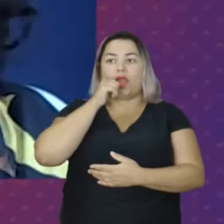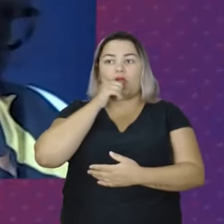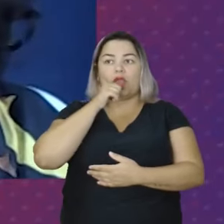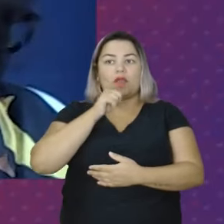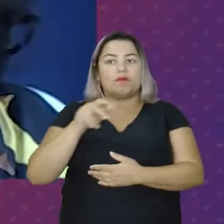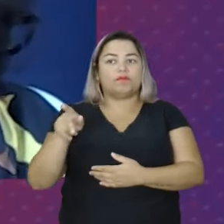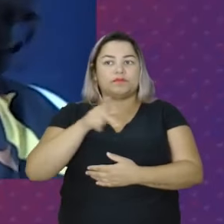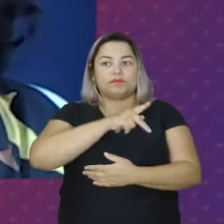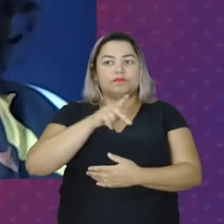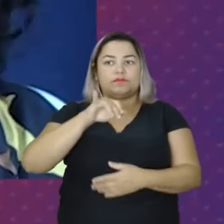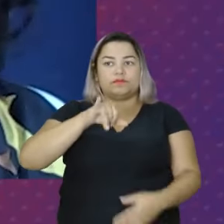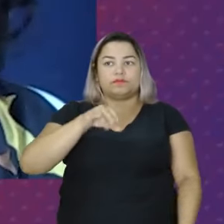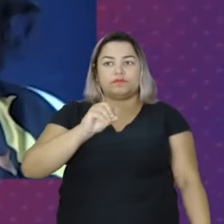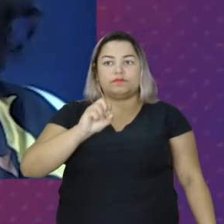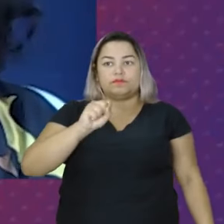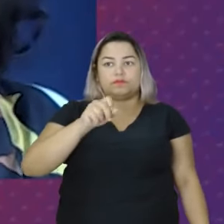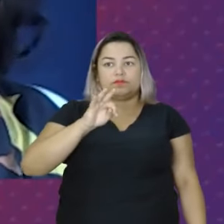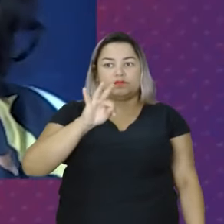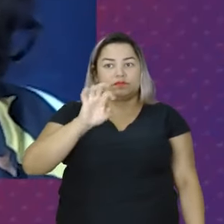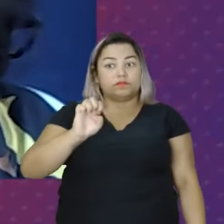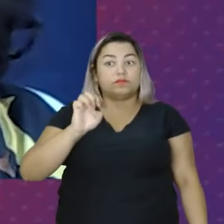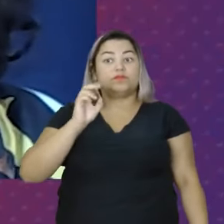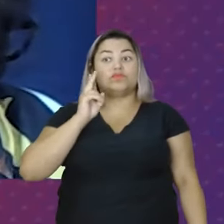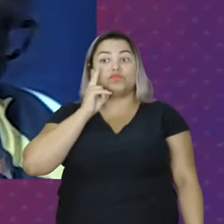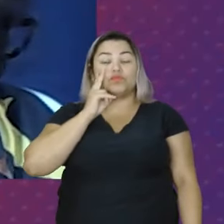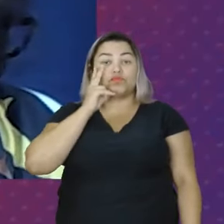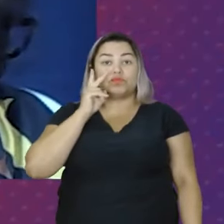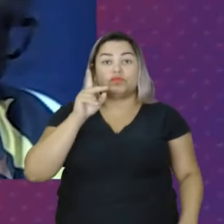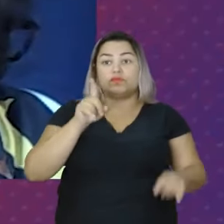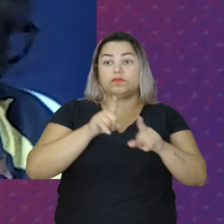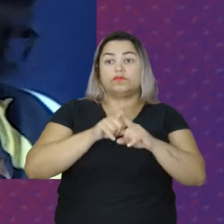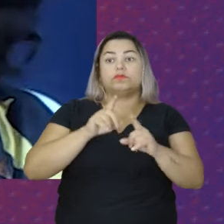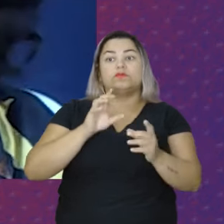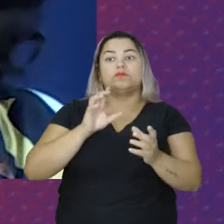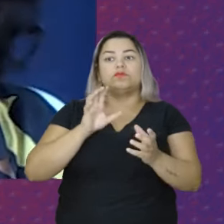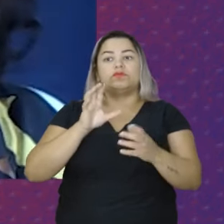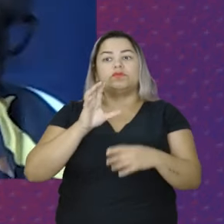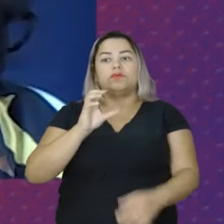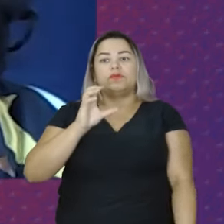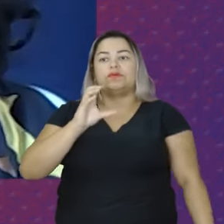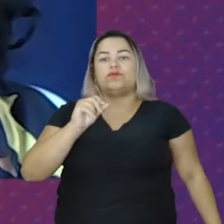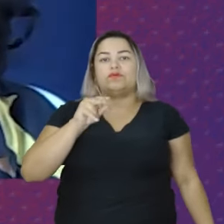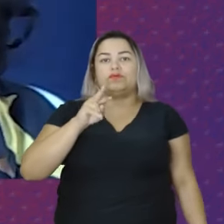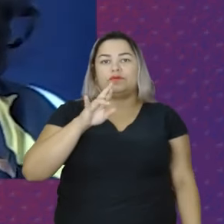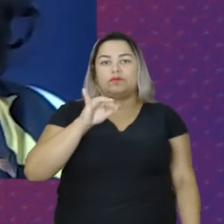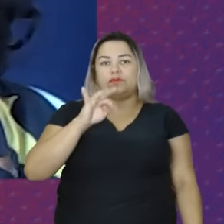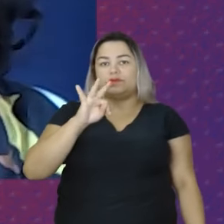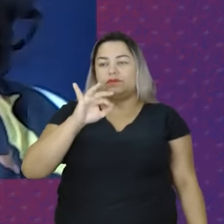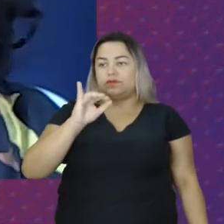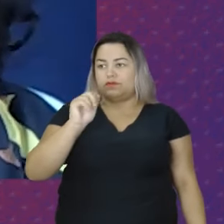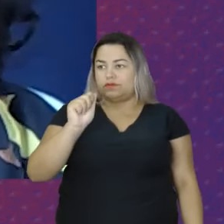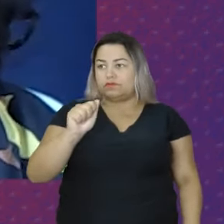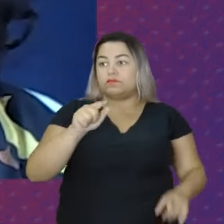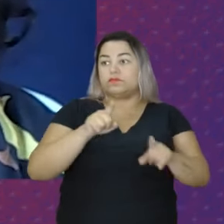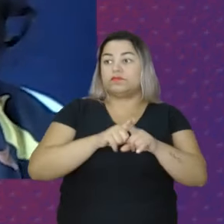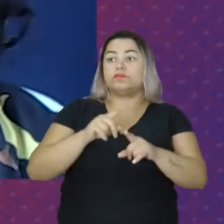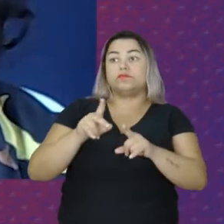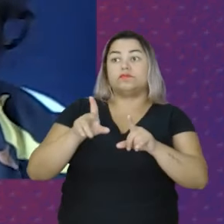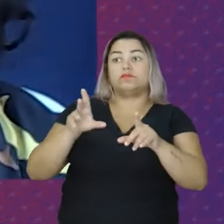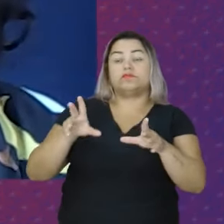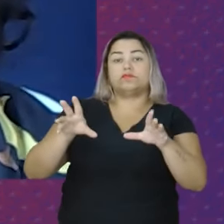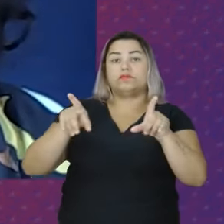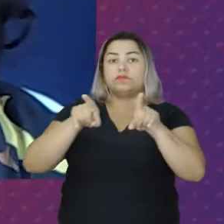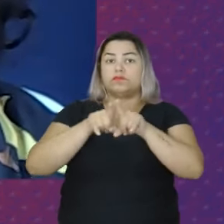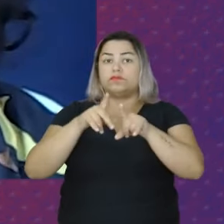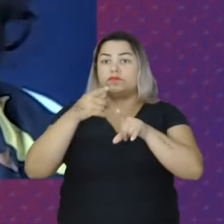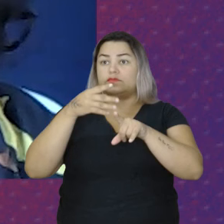Josep Vereadora Em Curitiba Pelo Partido Os Trabalhadores Sou filiada